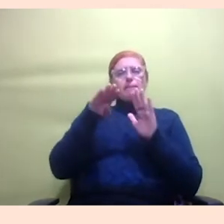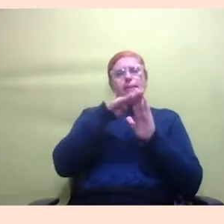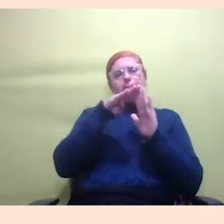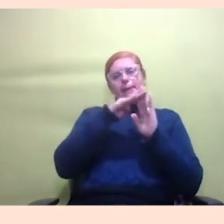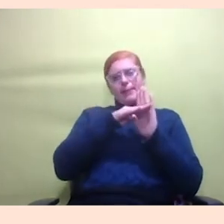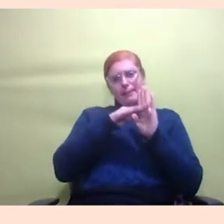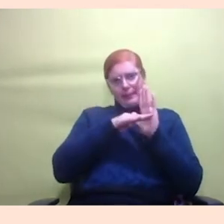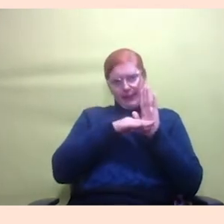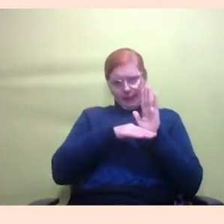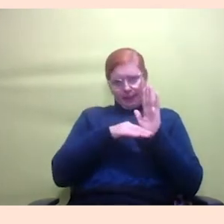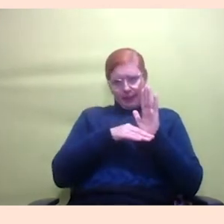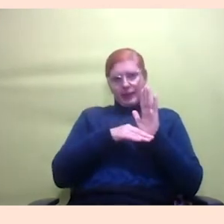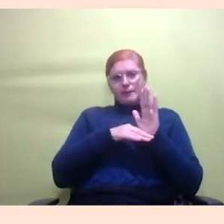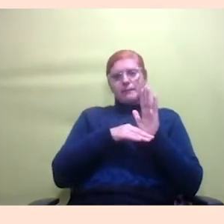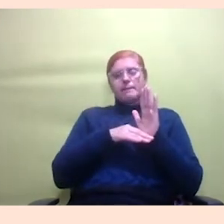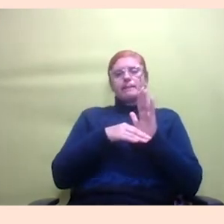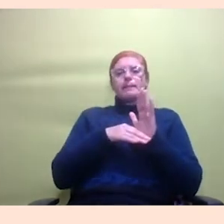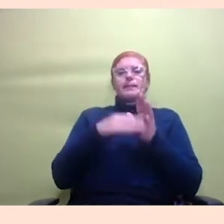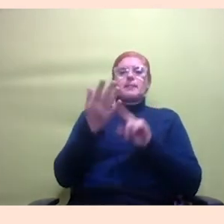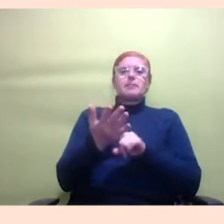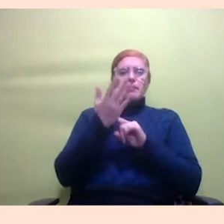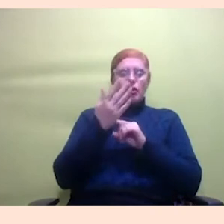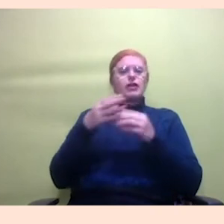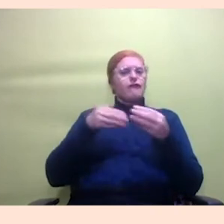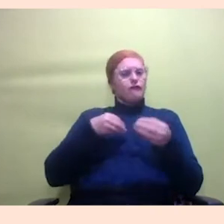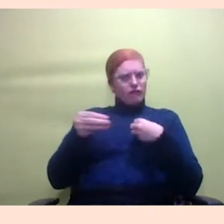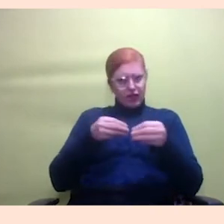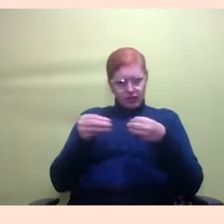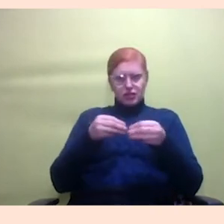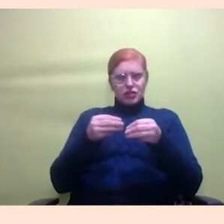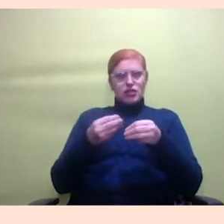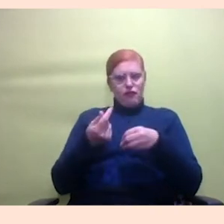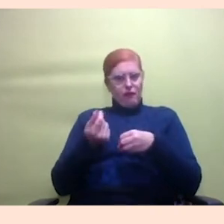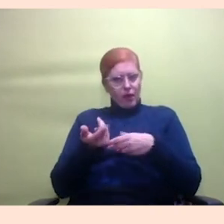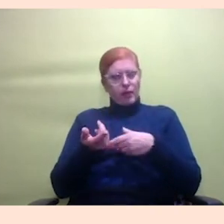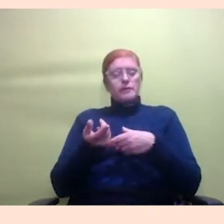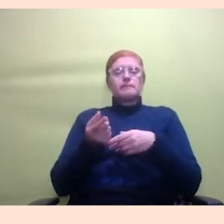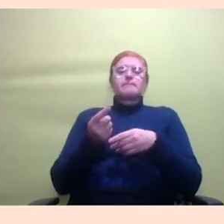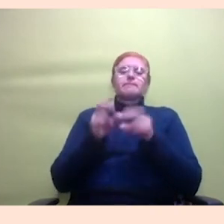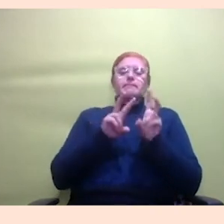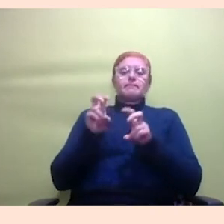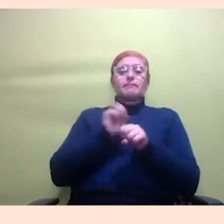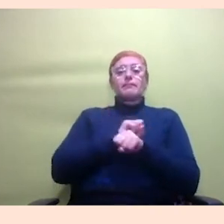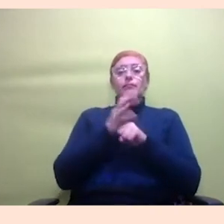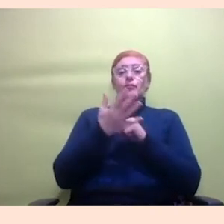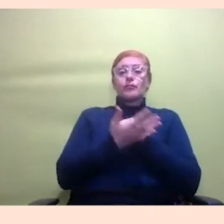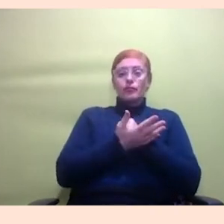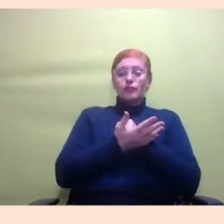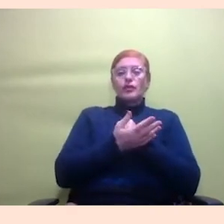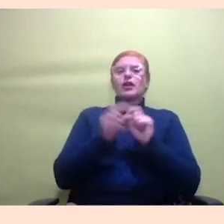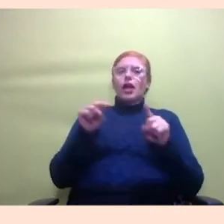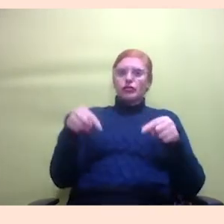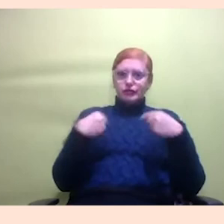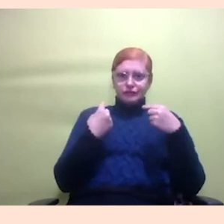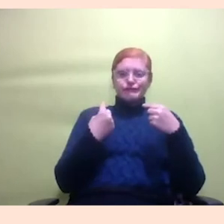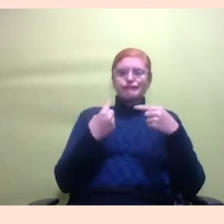pra gente também é bem flexível essa parte e aí sobre a pandemia é bem desafiador porque eu